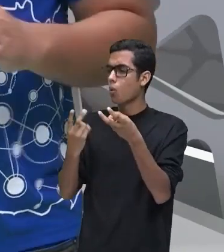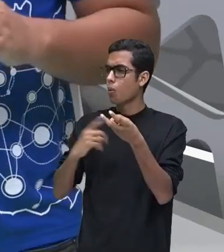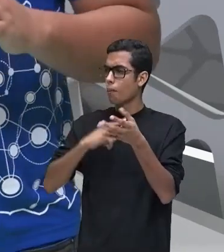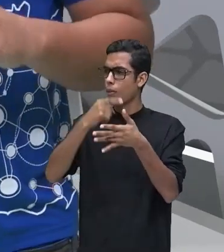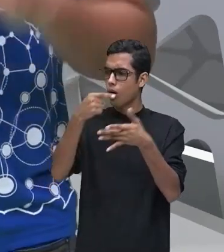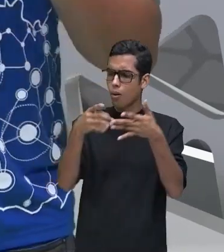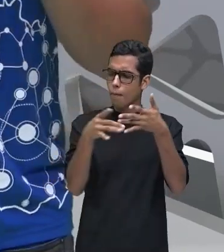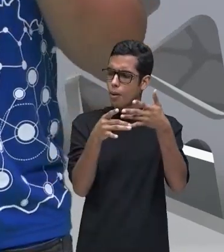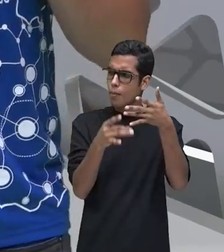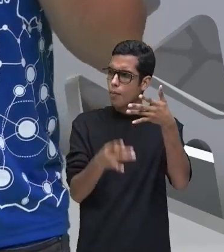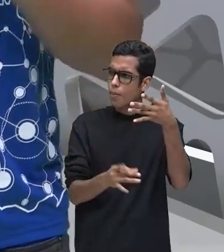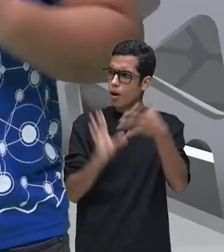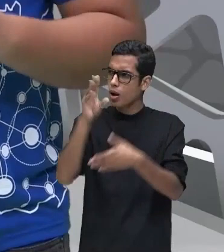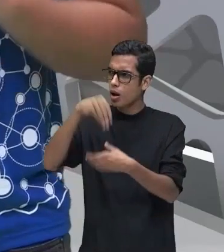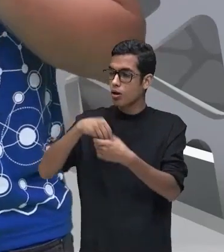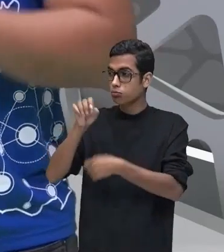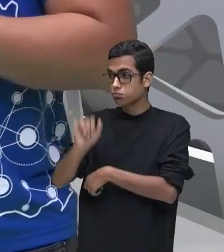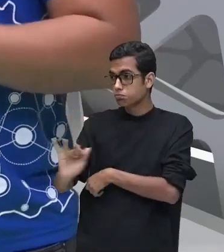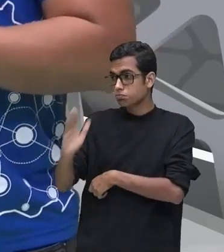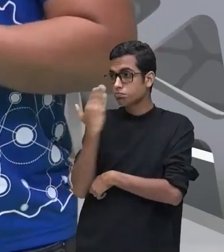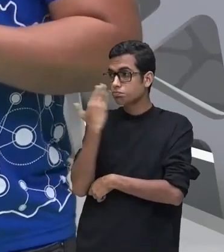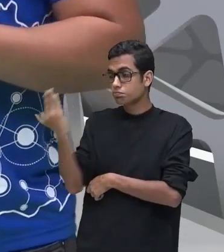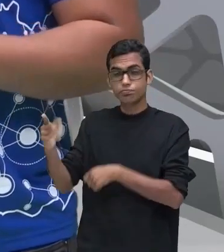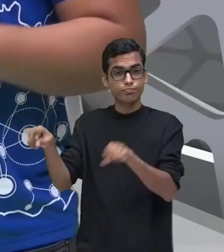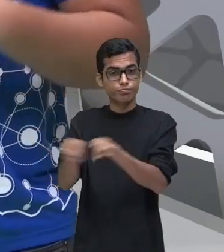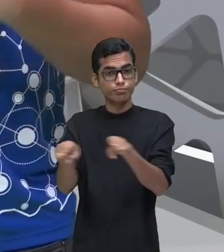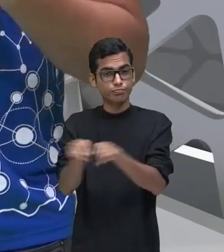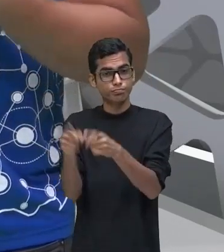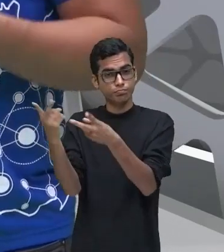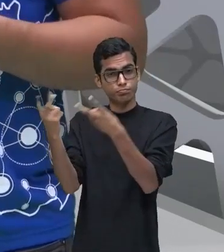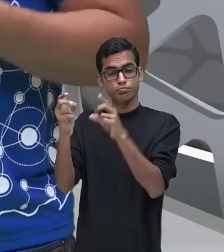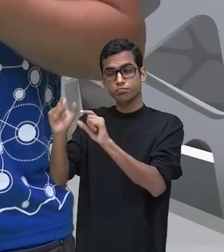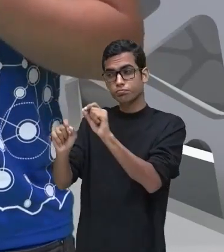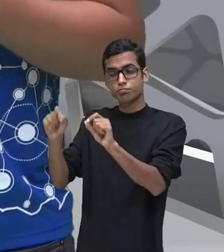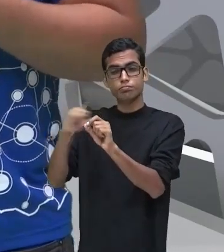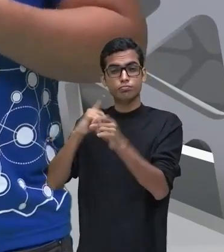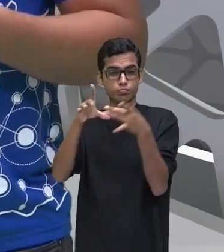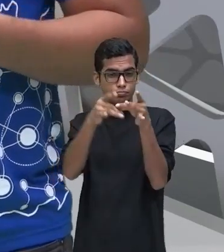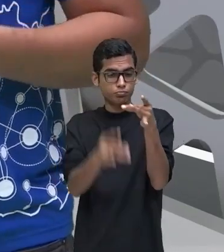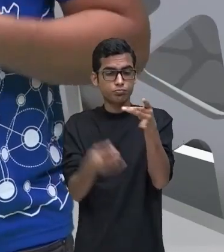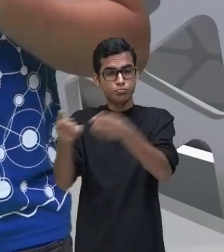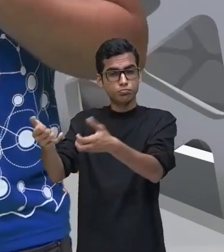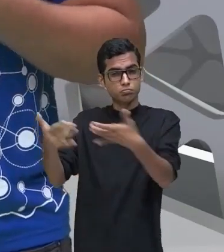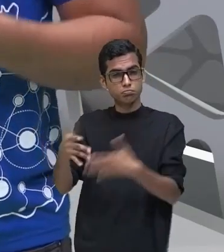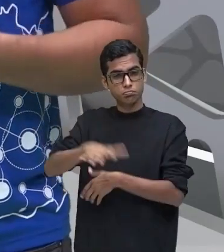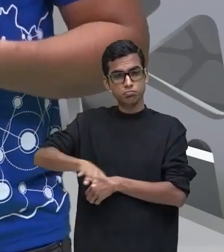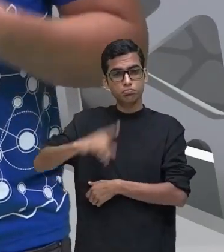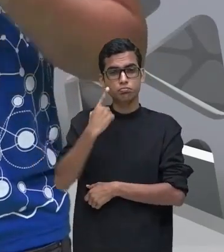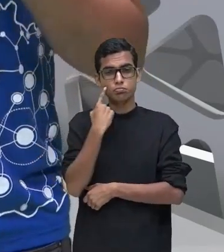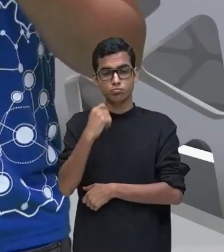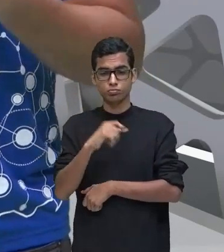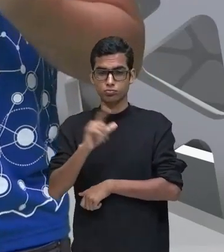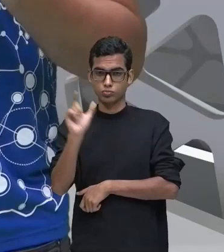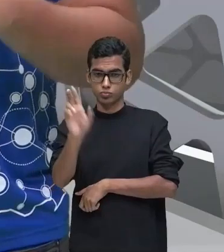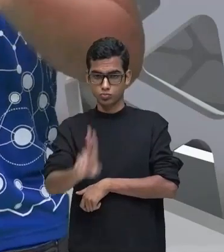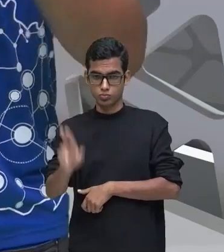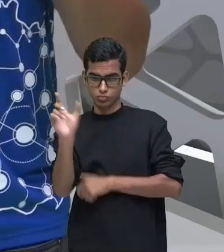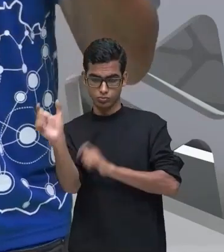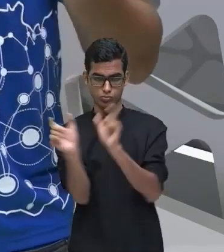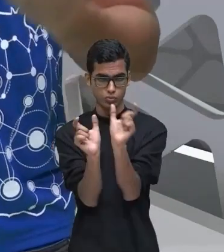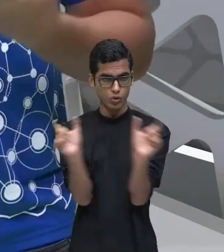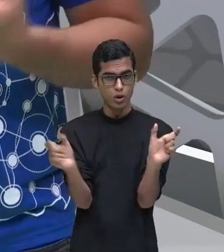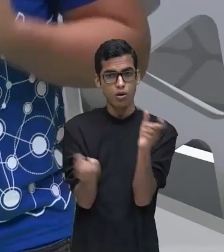E percebam que a descrição é exatamente isso, é contar por meio de palavras, certo?